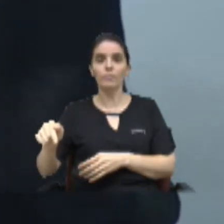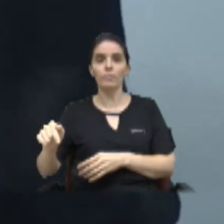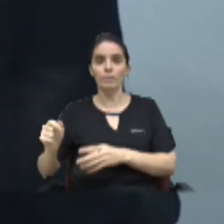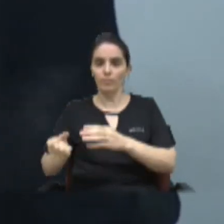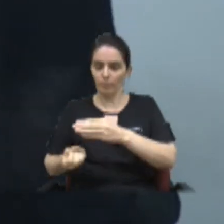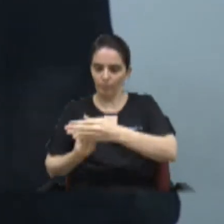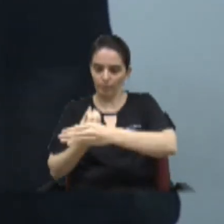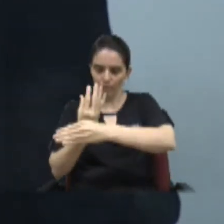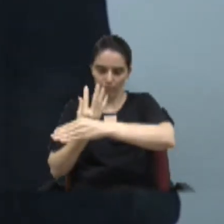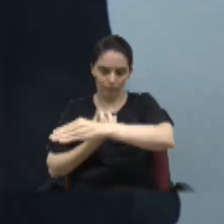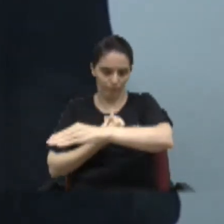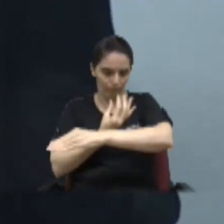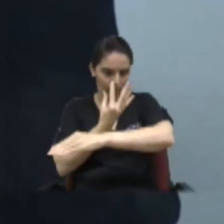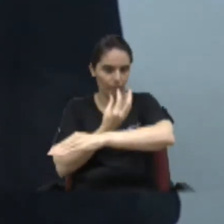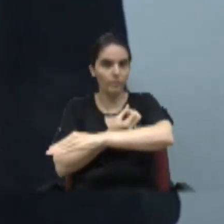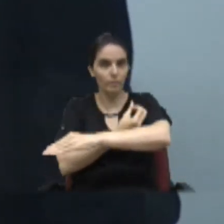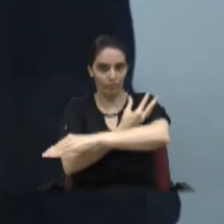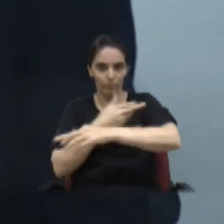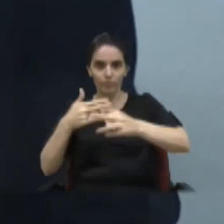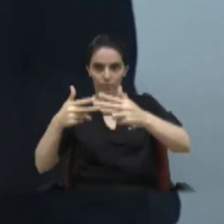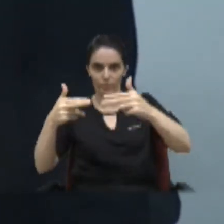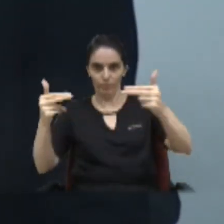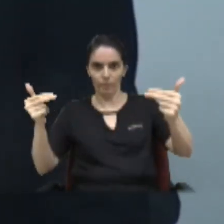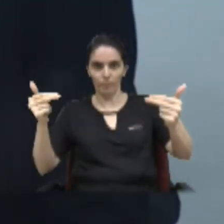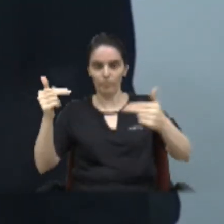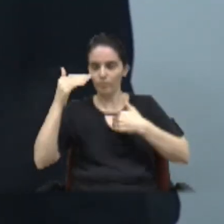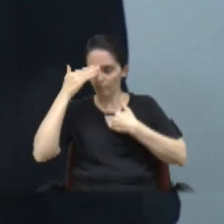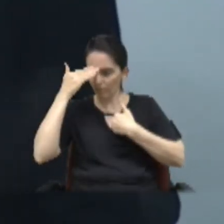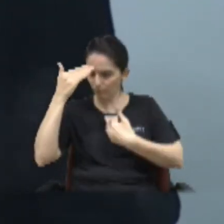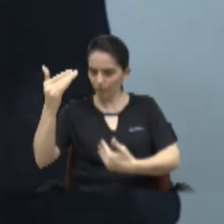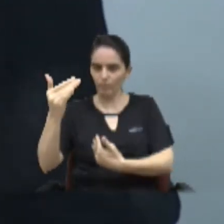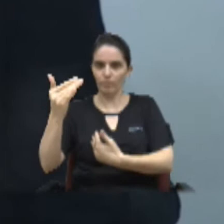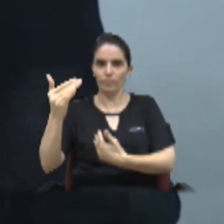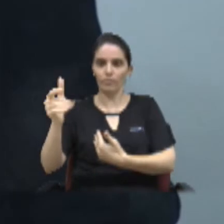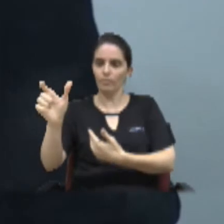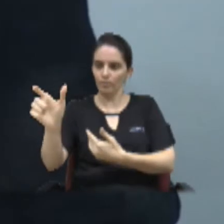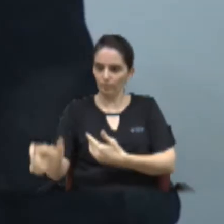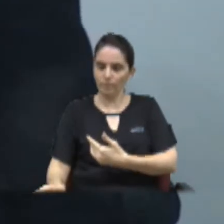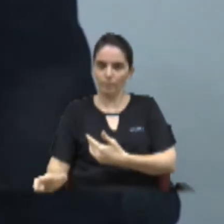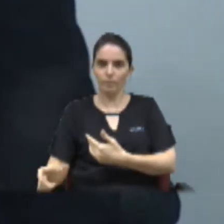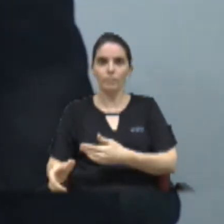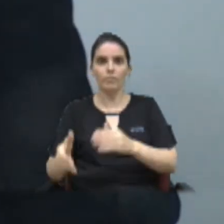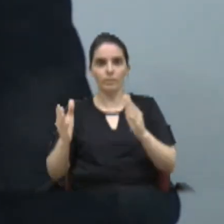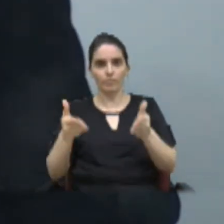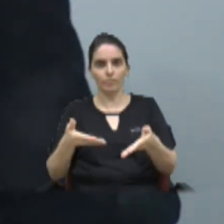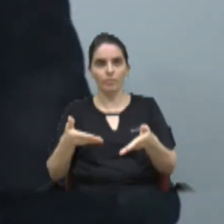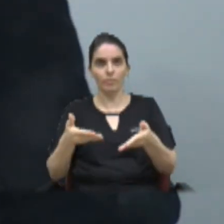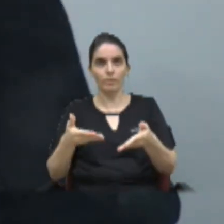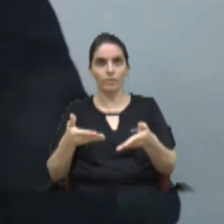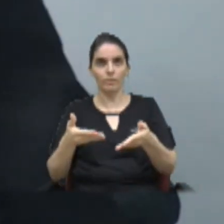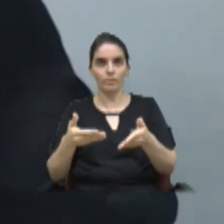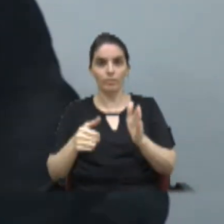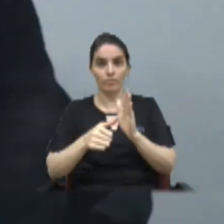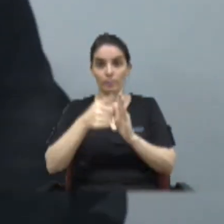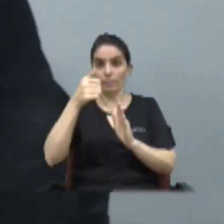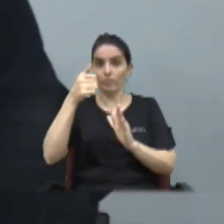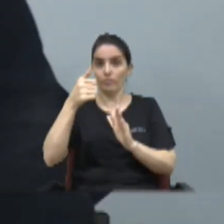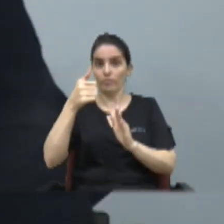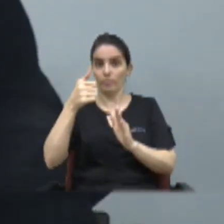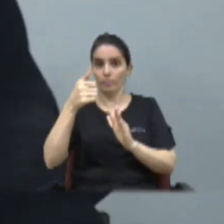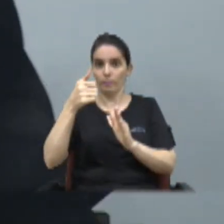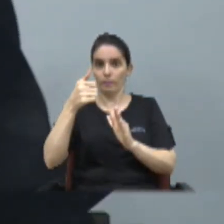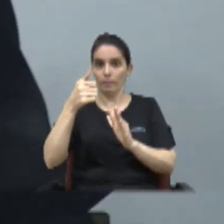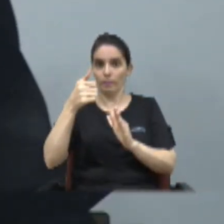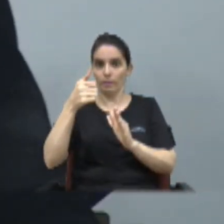mudas cítricas por isso que hoje nós demos graças a ele por isso que Limeira hoje está em primeiro lugar no capital